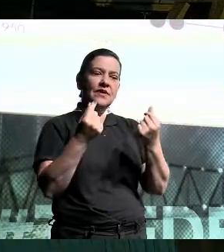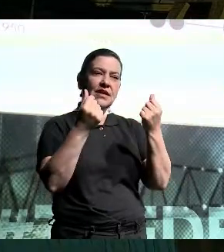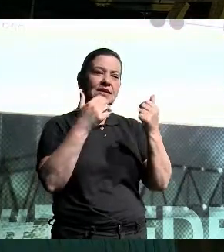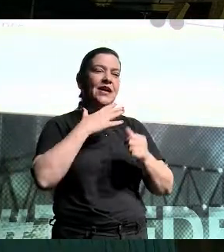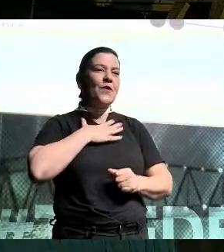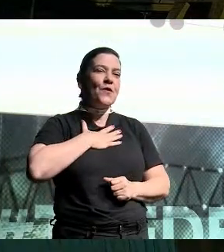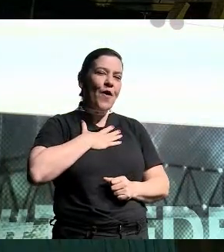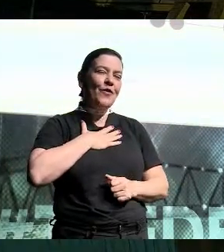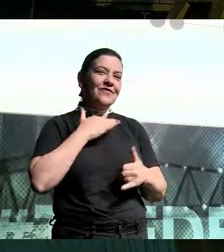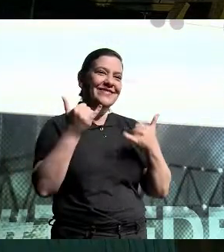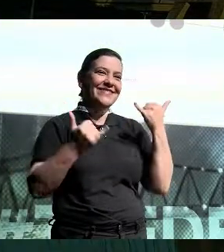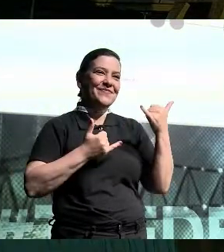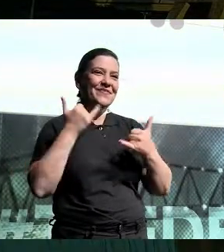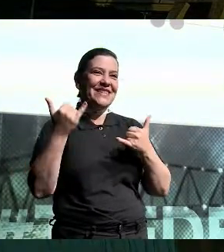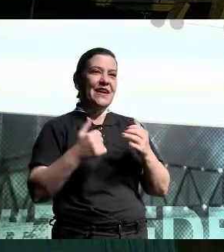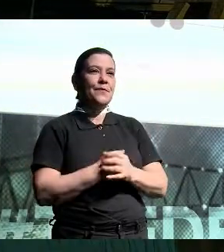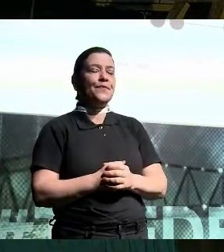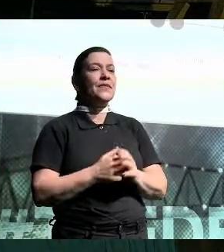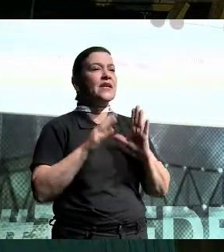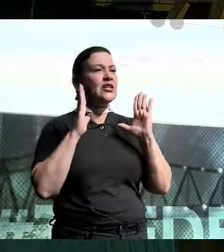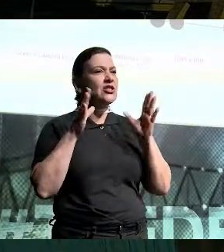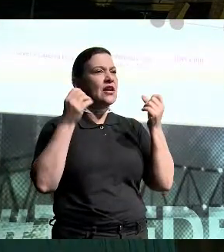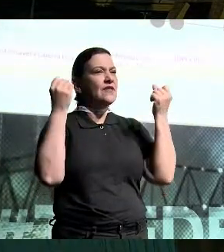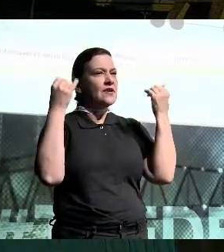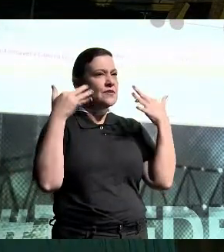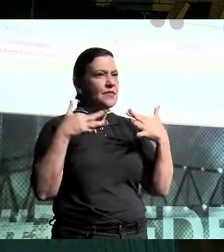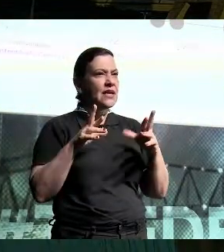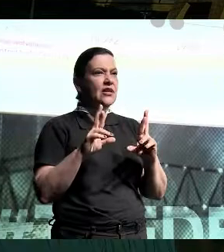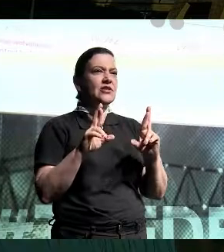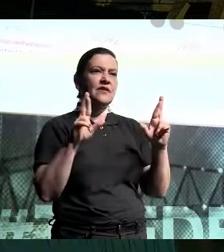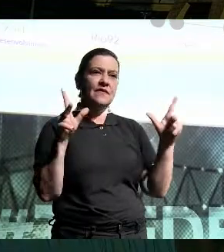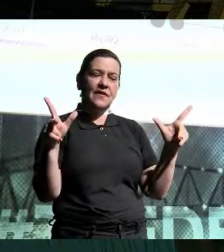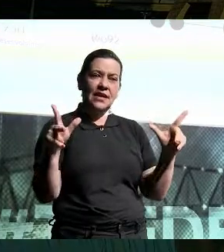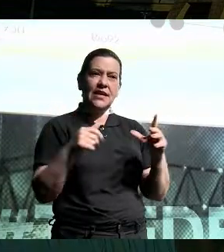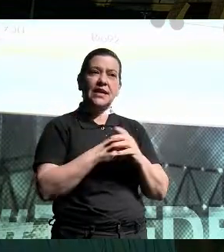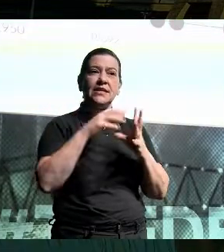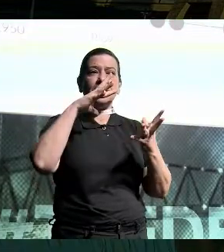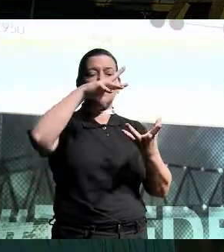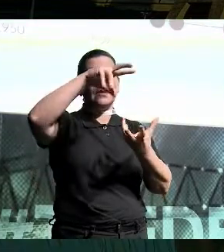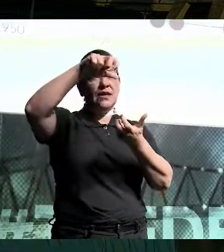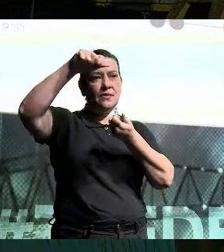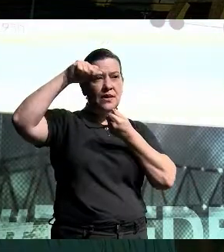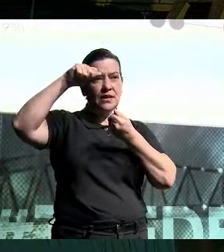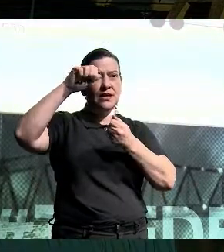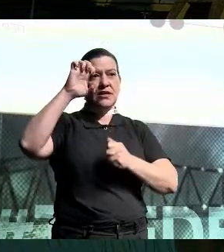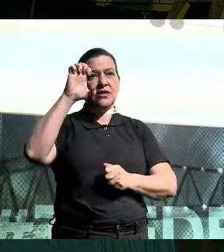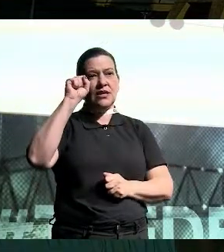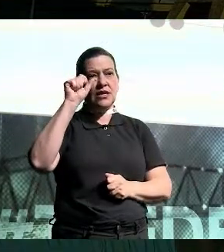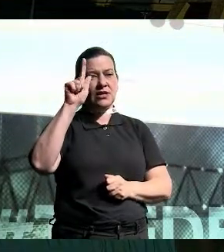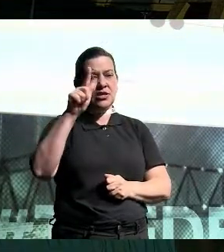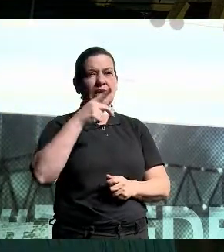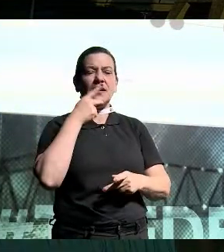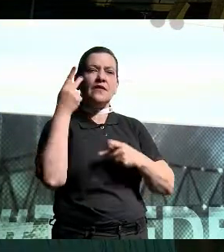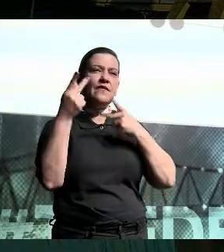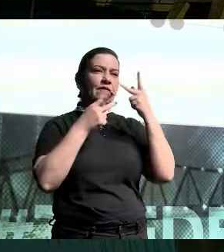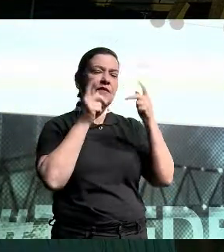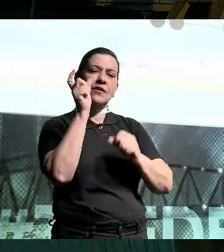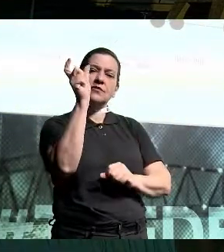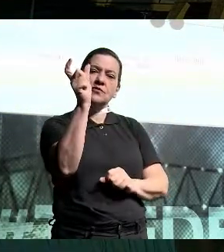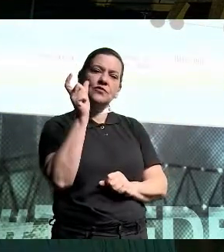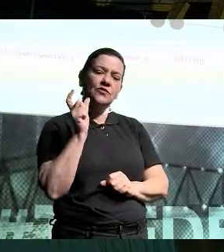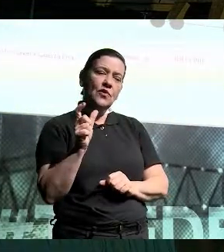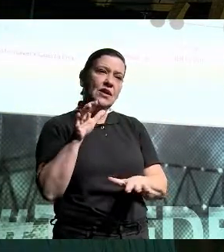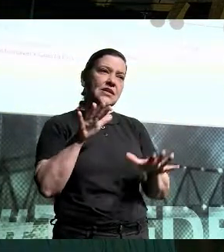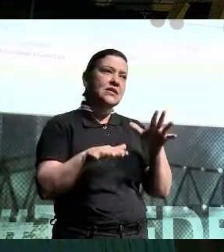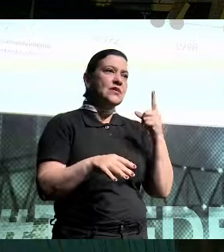com isso. Já vou contar um pouquinho mais da diferença de sustentabilidade e SG. Vocês vão reparar que eu falo bastante os dois termos, às vezes